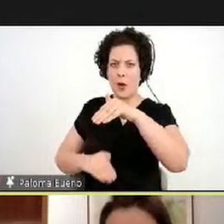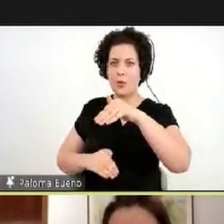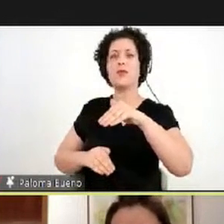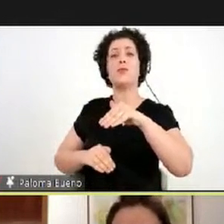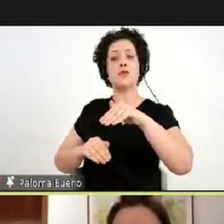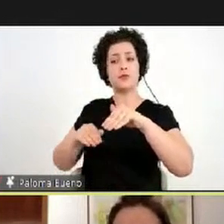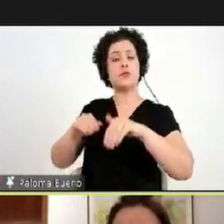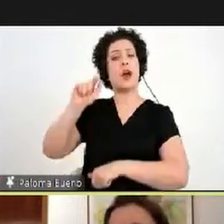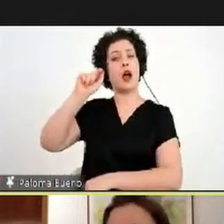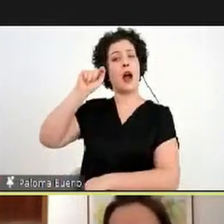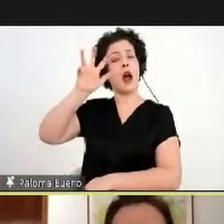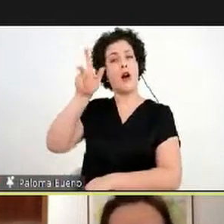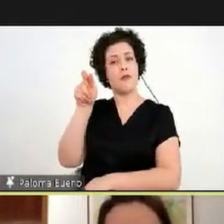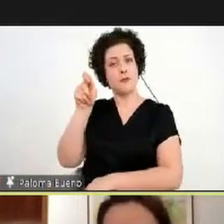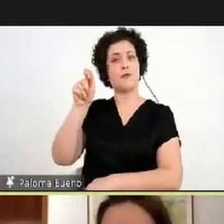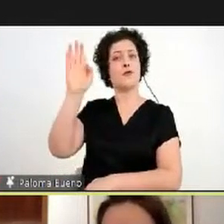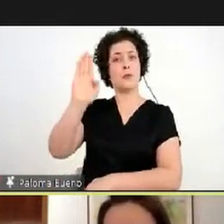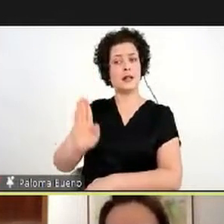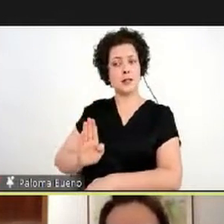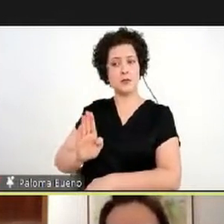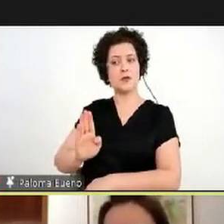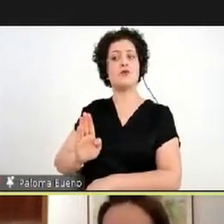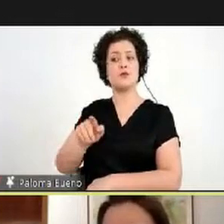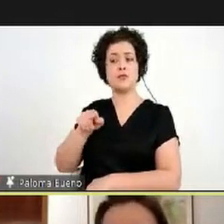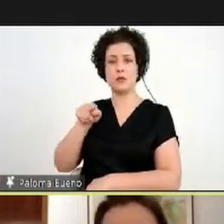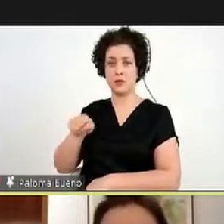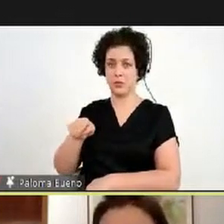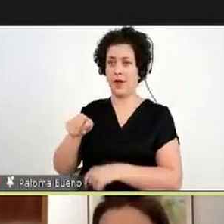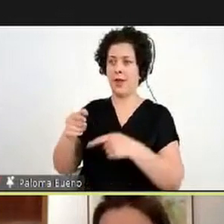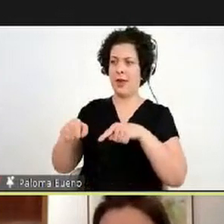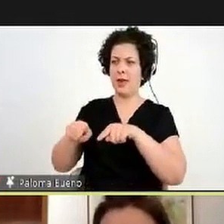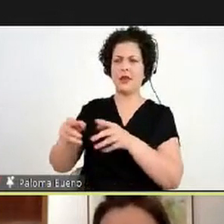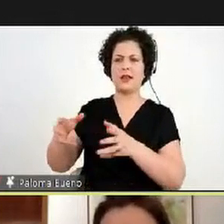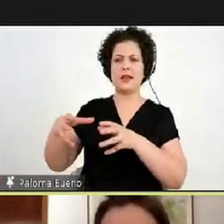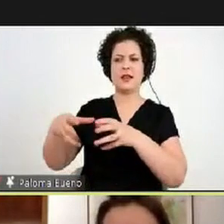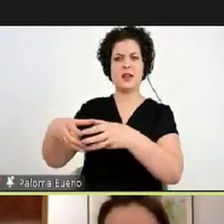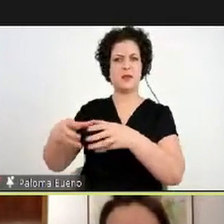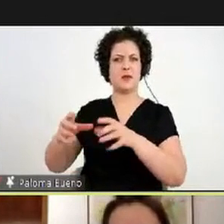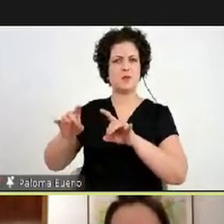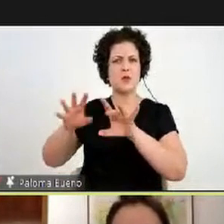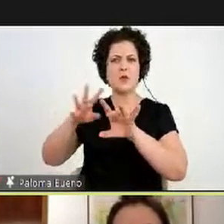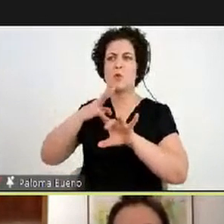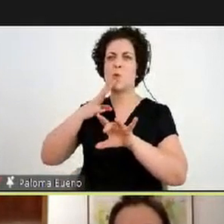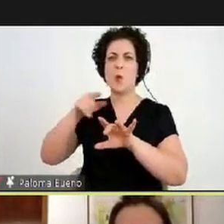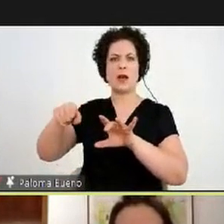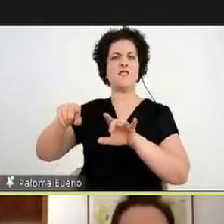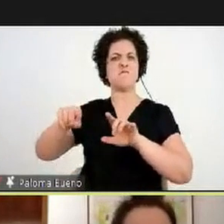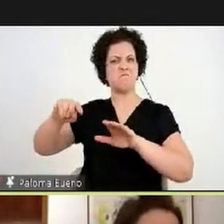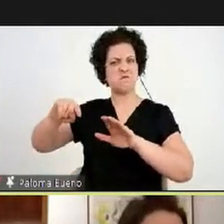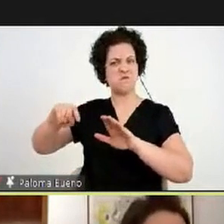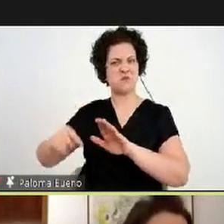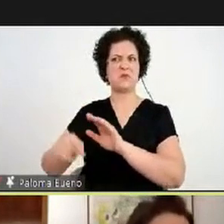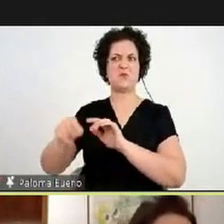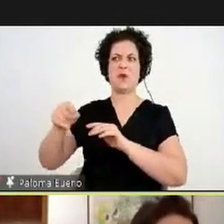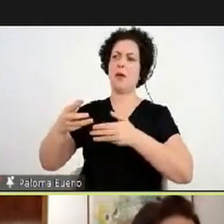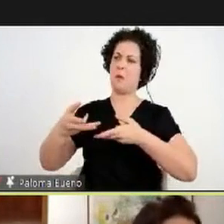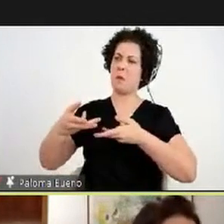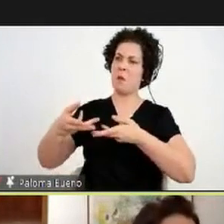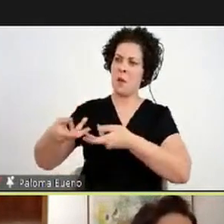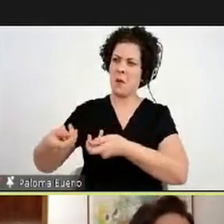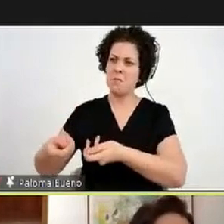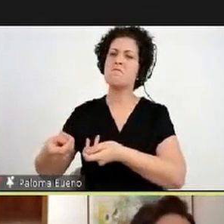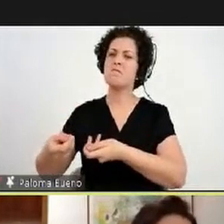-Brasil, somos recebidos por aquela equipe superespecializada do museu e isso